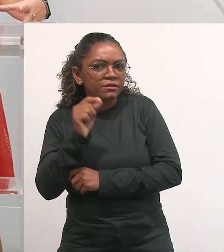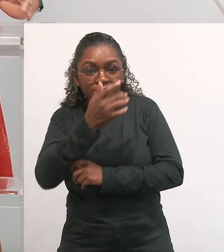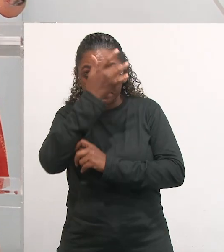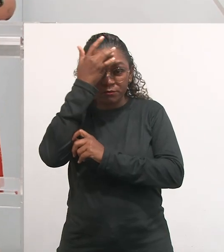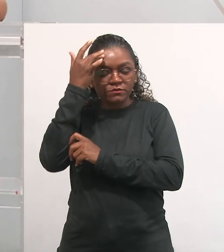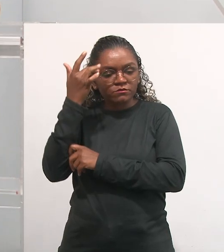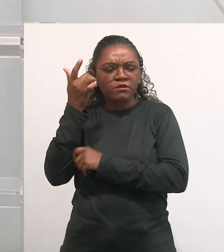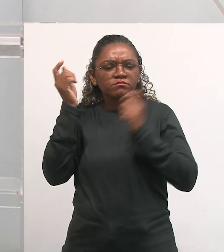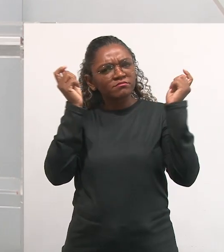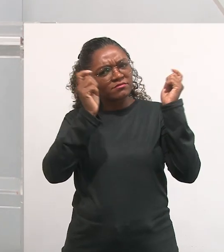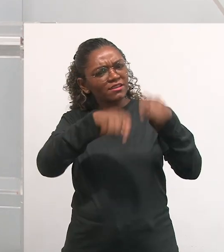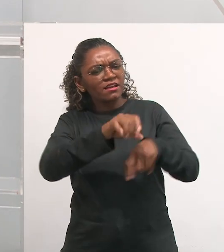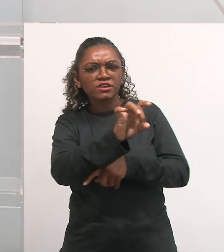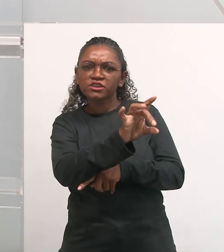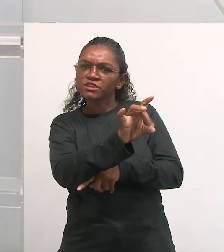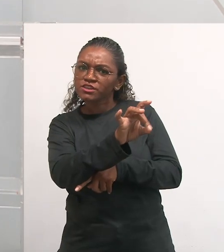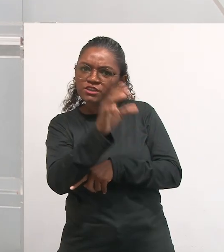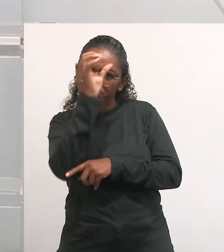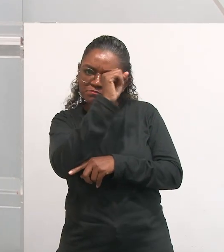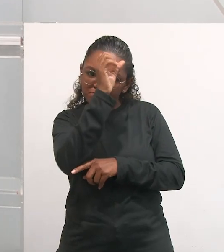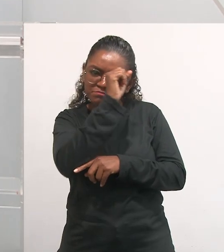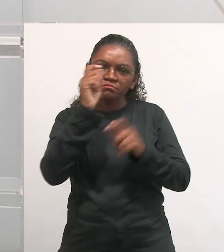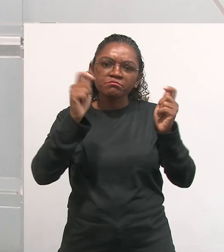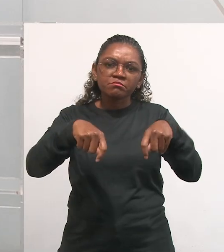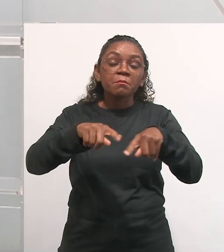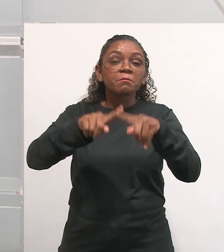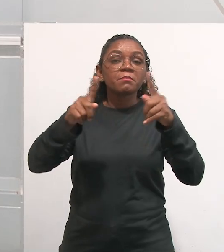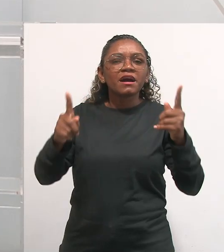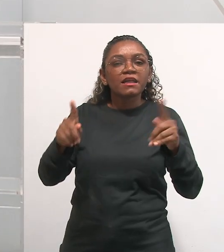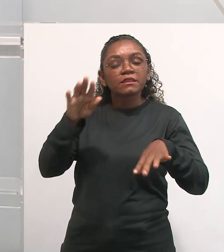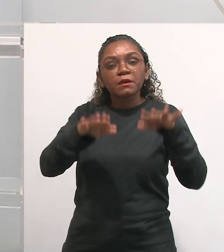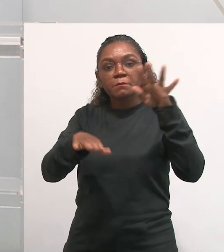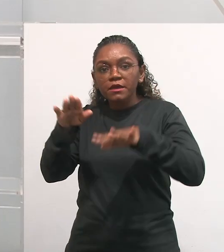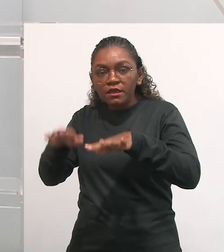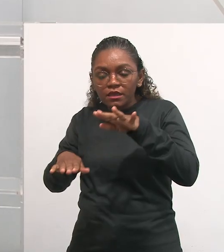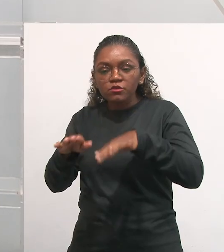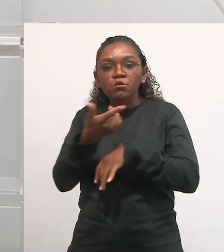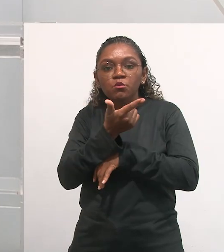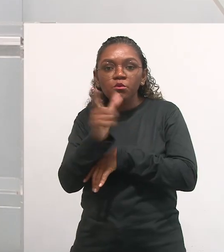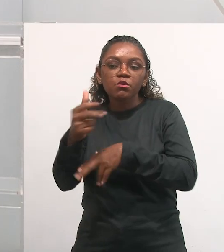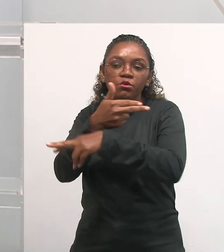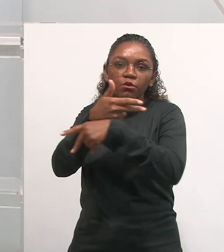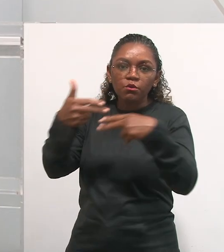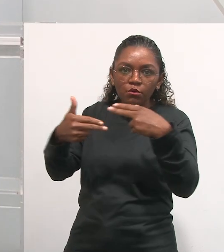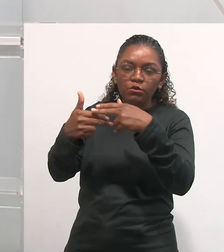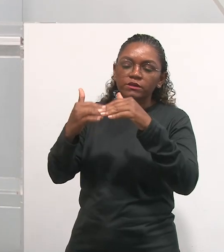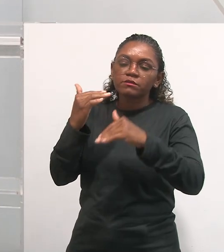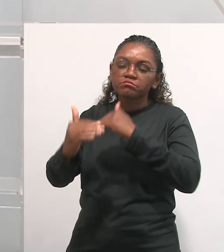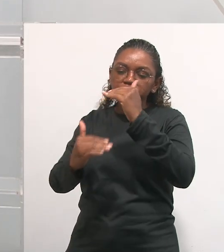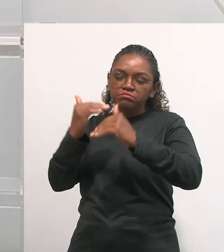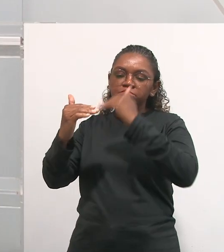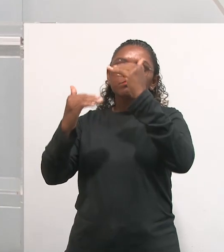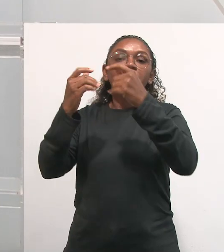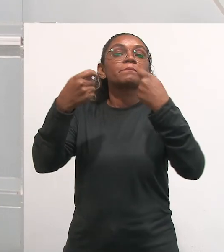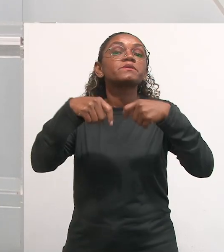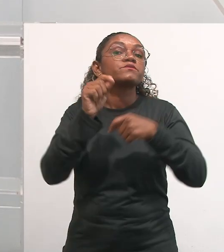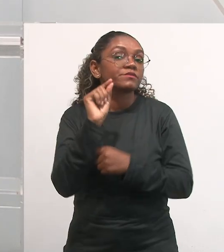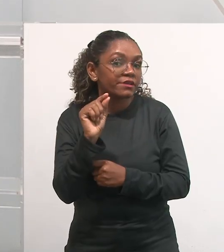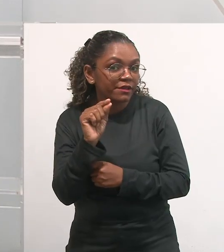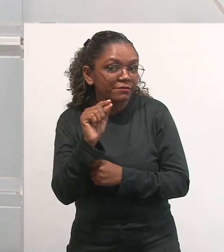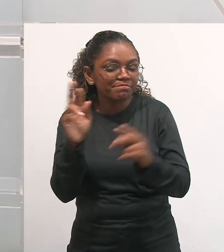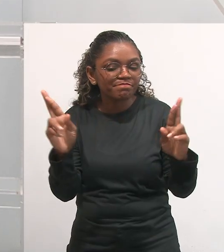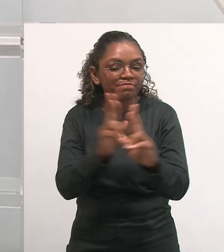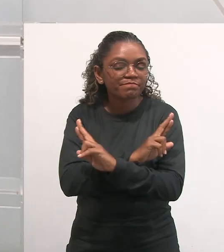sozinha, e tinha coisas que ela, para ela evoluir, para ela ir para uma nova etapa, ela precisava de uma relação